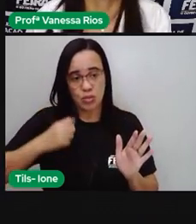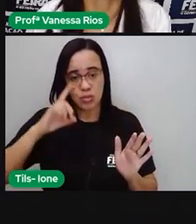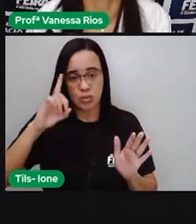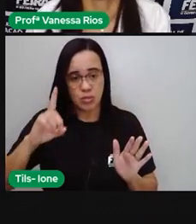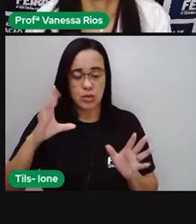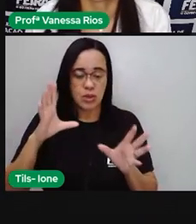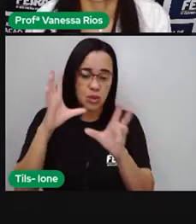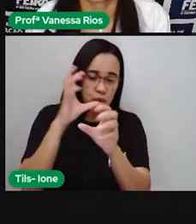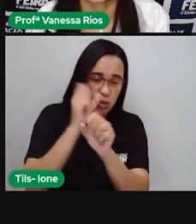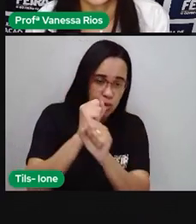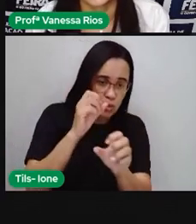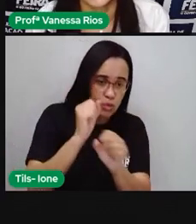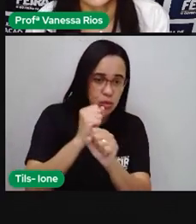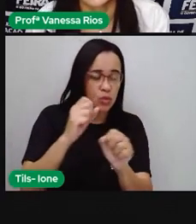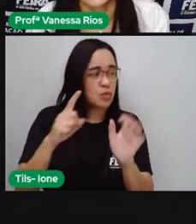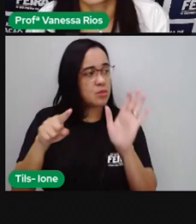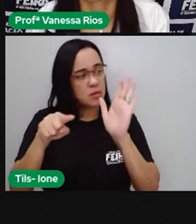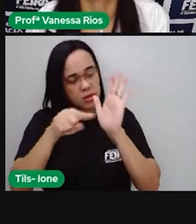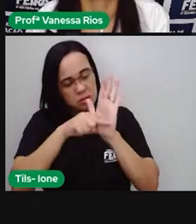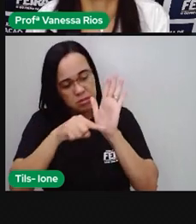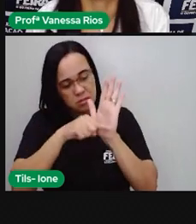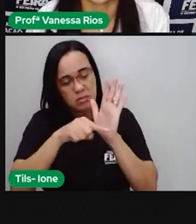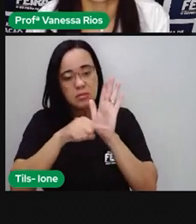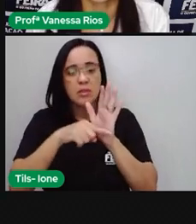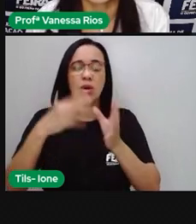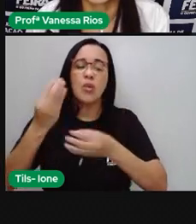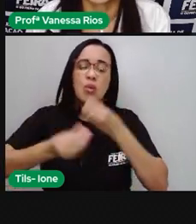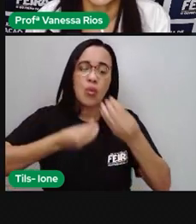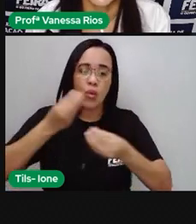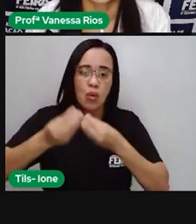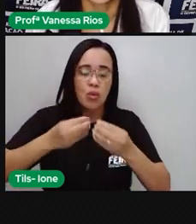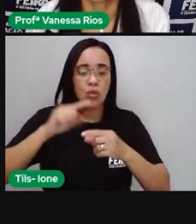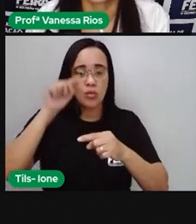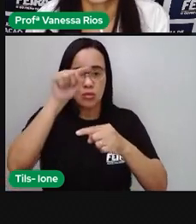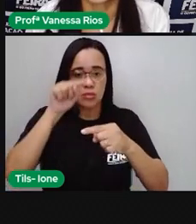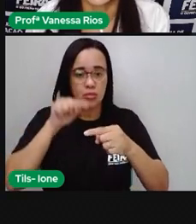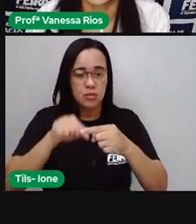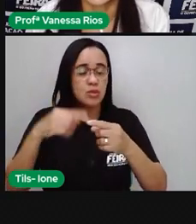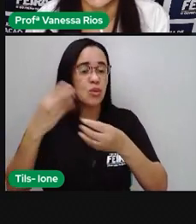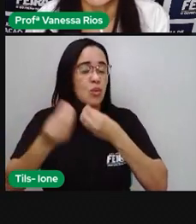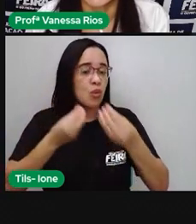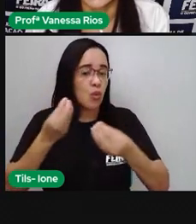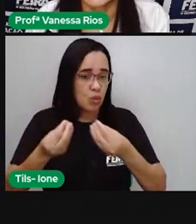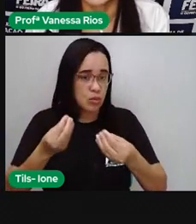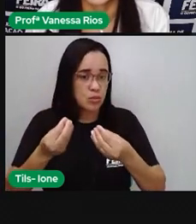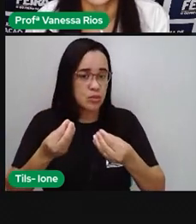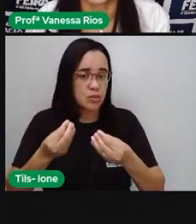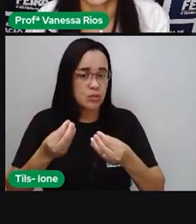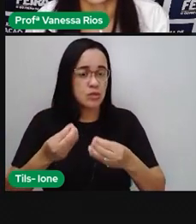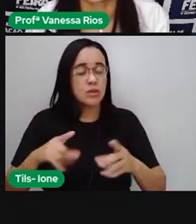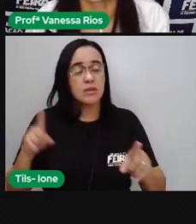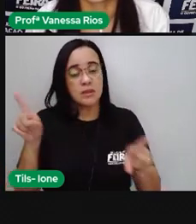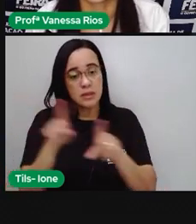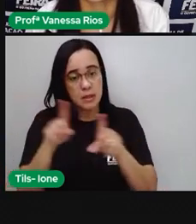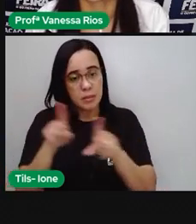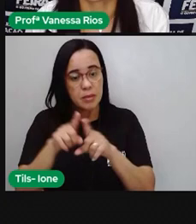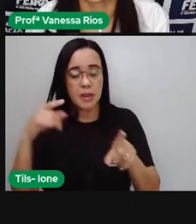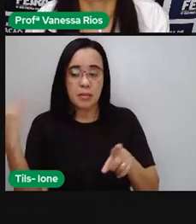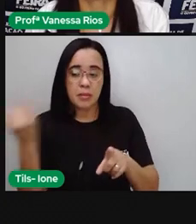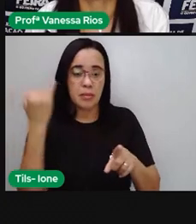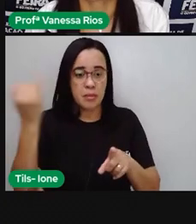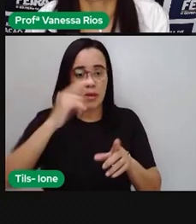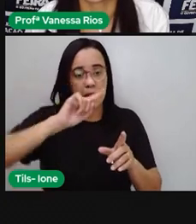somo, como eu faço a pontinha de adição, de subtração, a importância da vírgula, né, aparecendo para